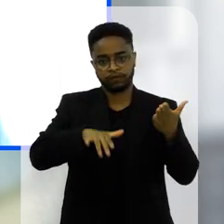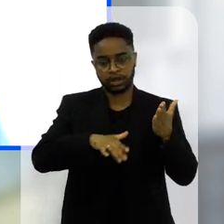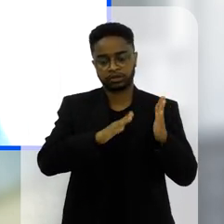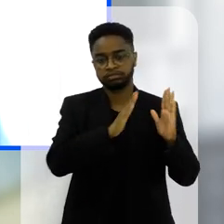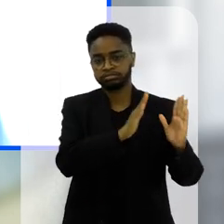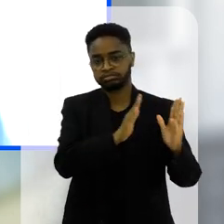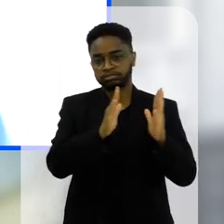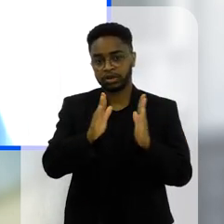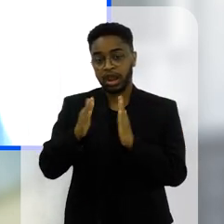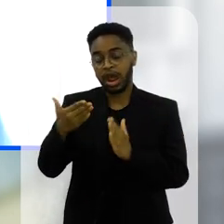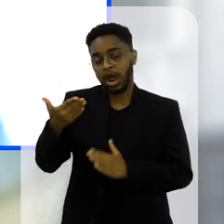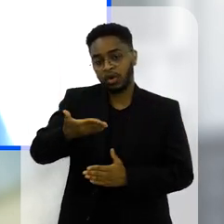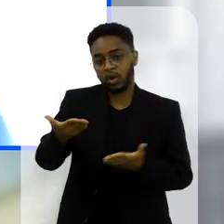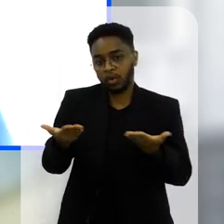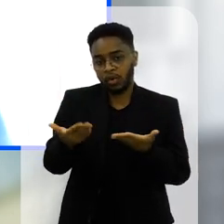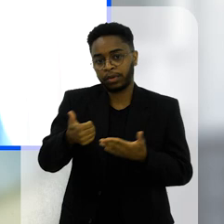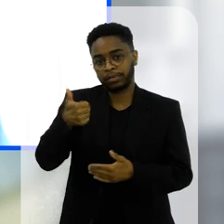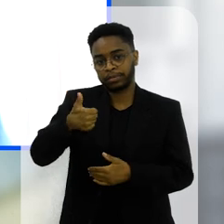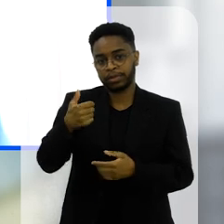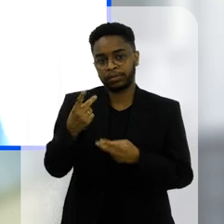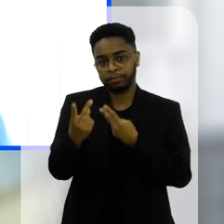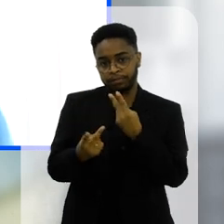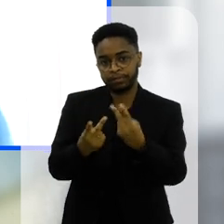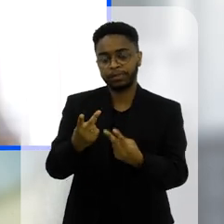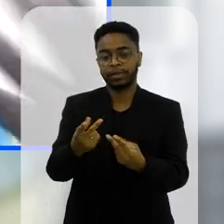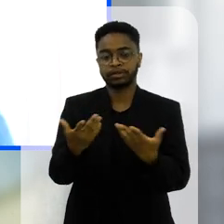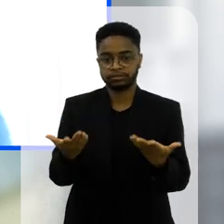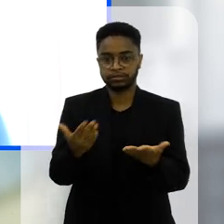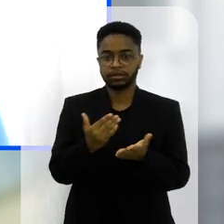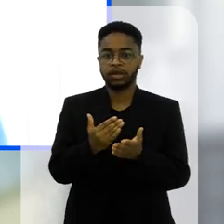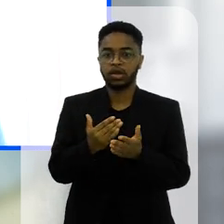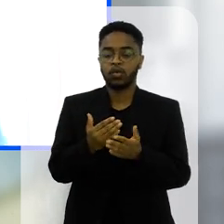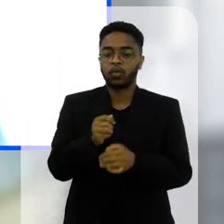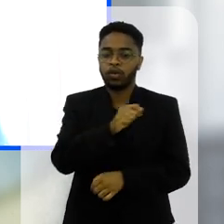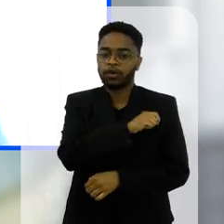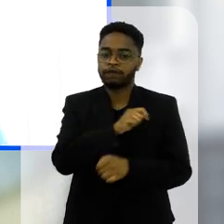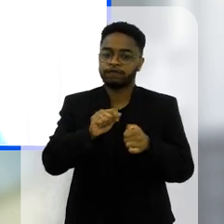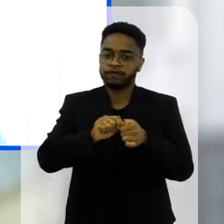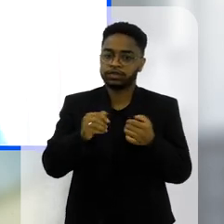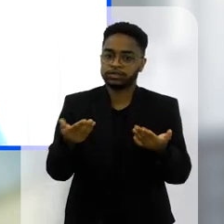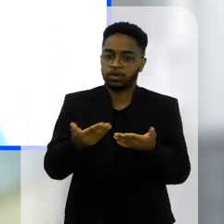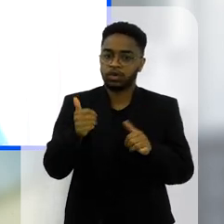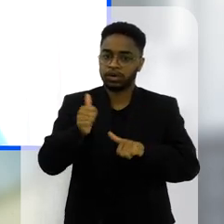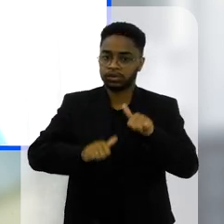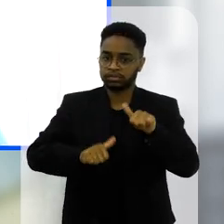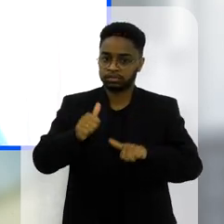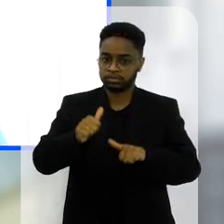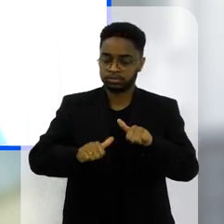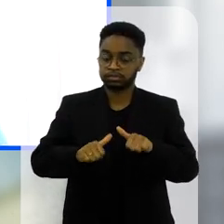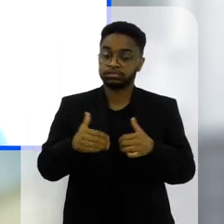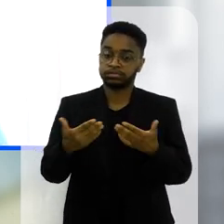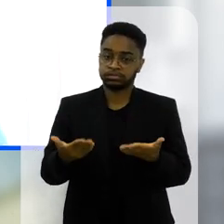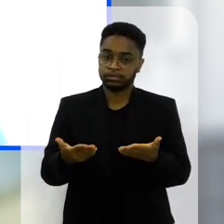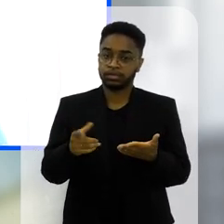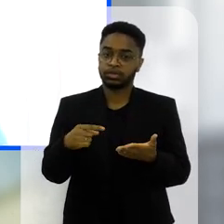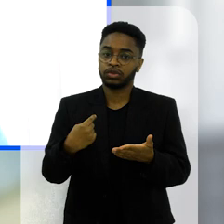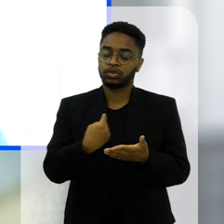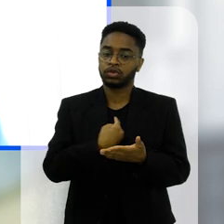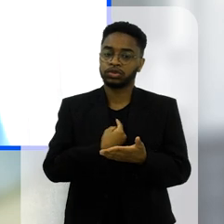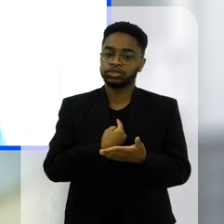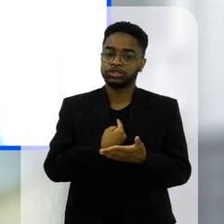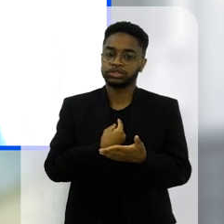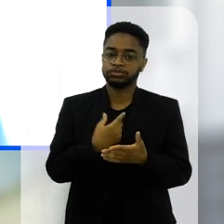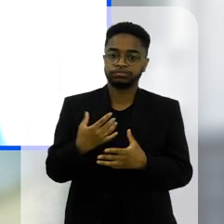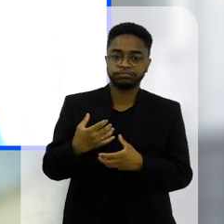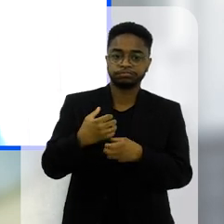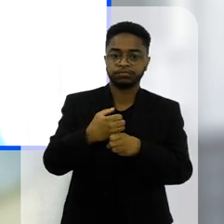nesse período a gente está fechando o primeiro bimestre então os nossos alunos acabaram de fazer avaliações e agora a gente vai fechar a avaliação enfim os